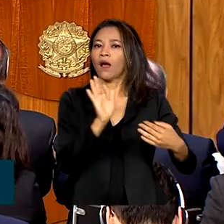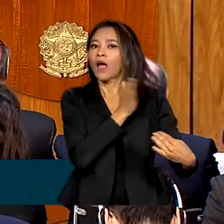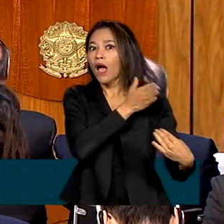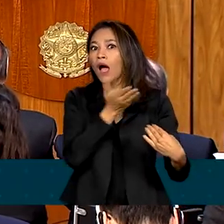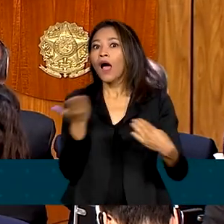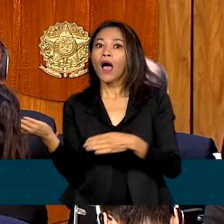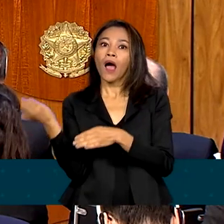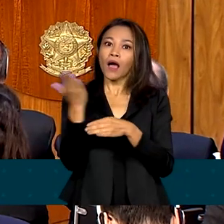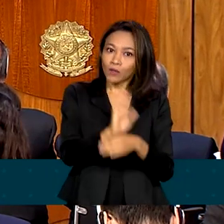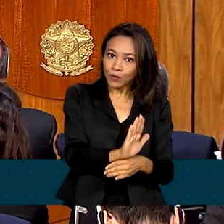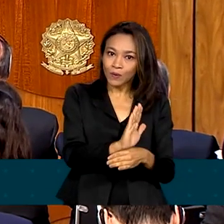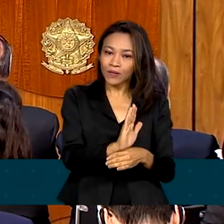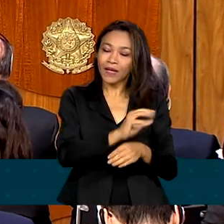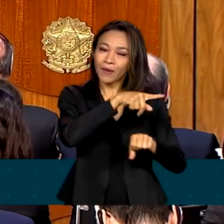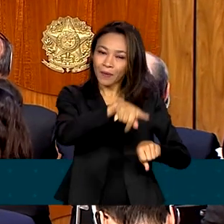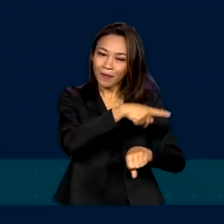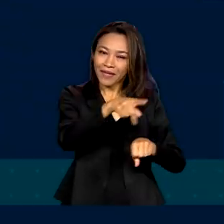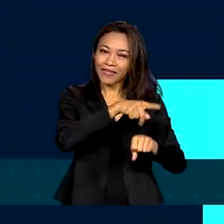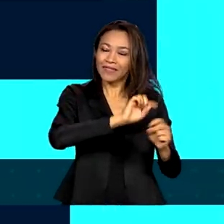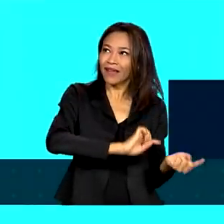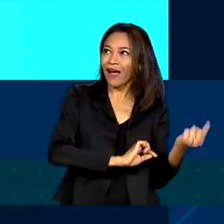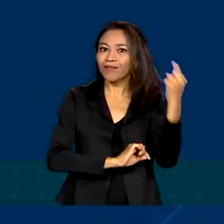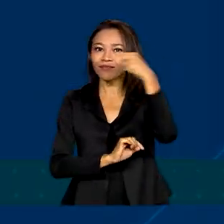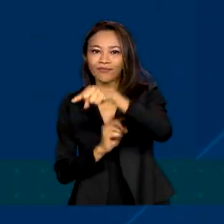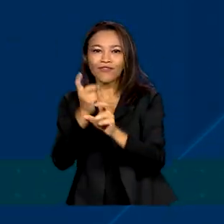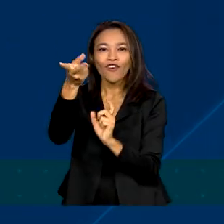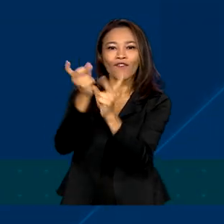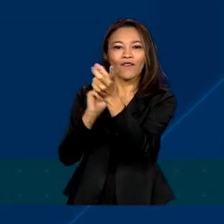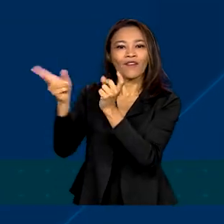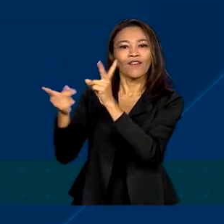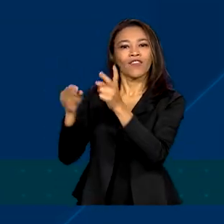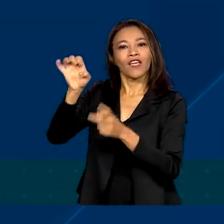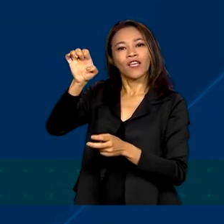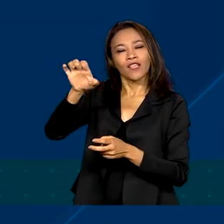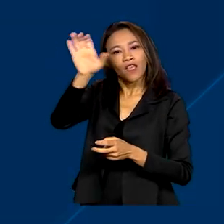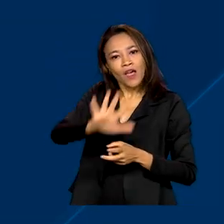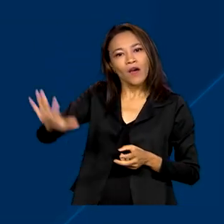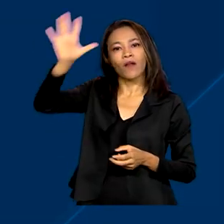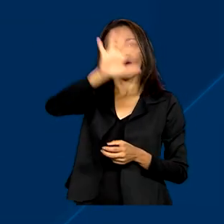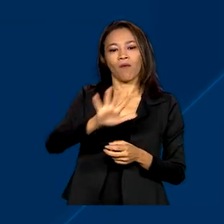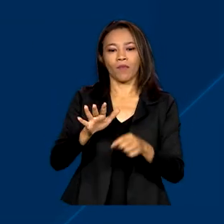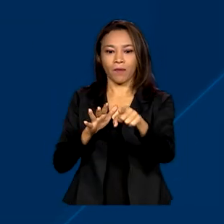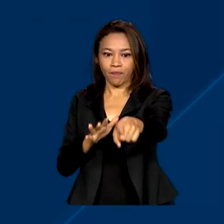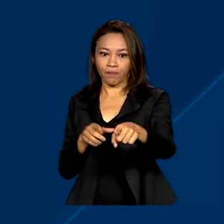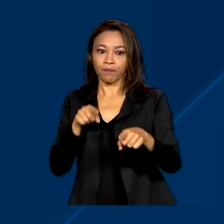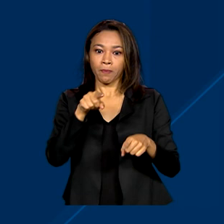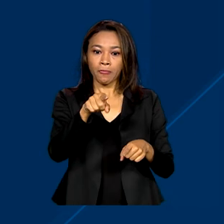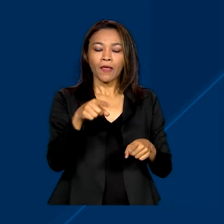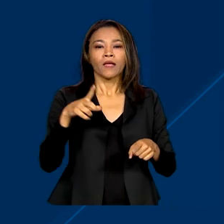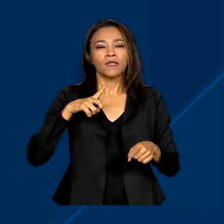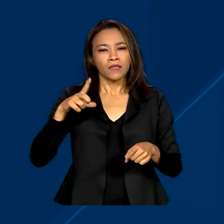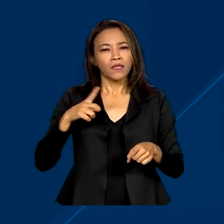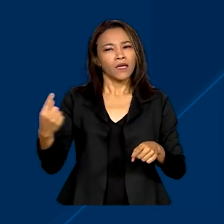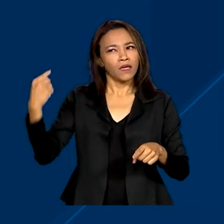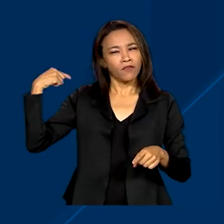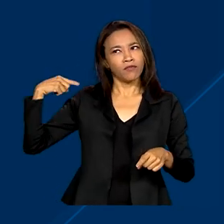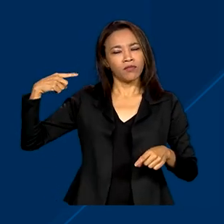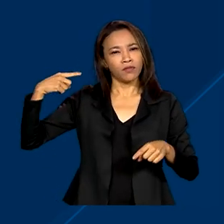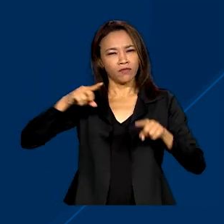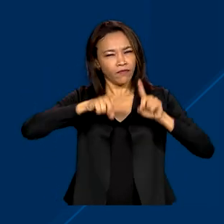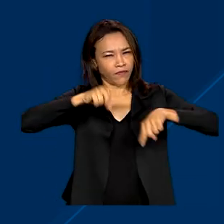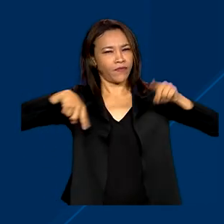recuperar o espaço no mercado europeu. As exportações brasileiras para a União Europeia oscilaram nas últimas décadas.